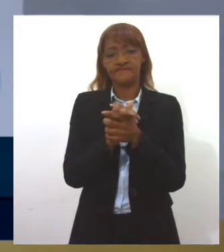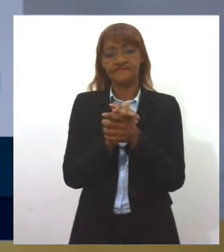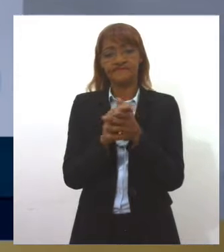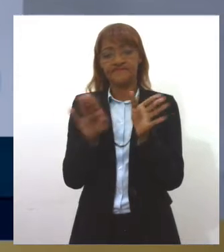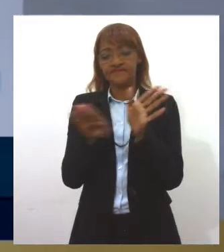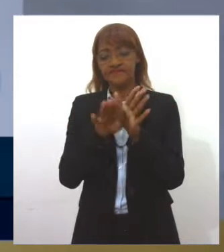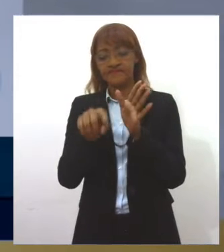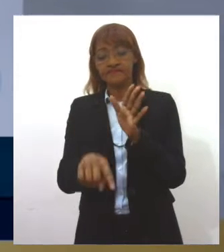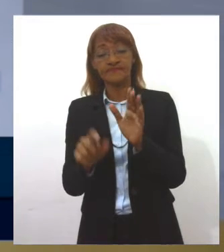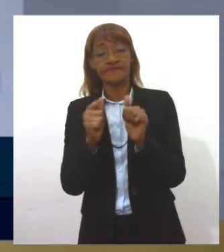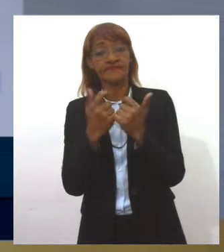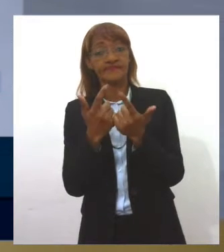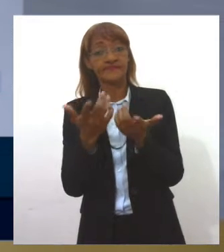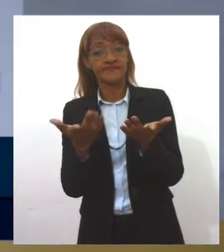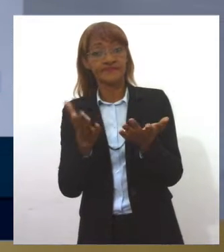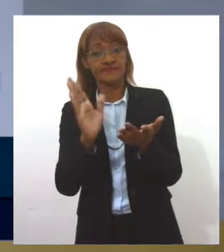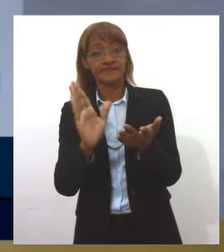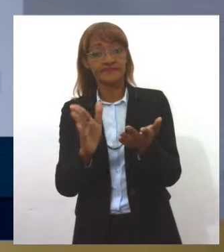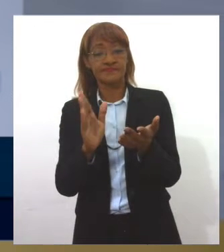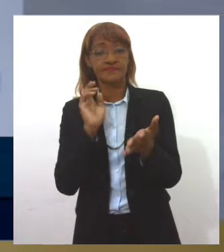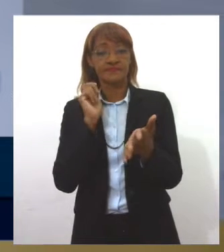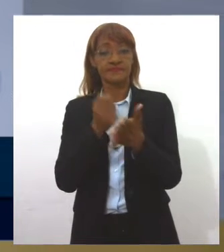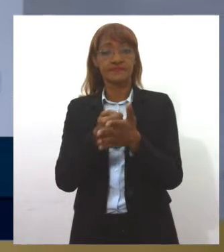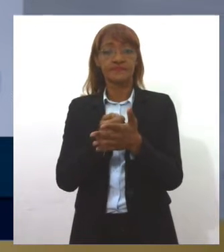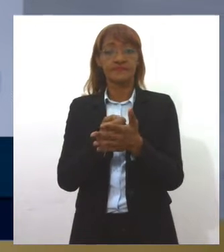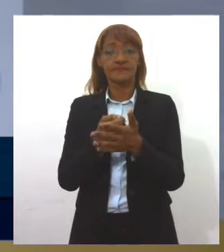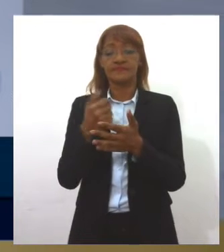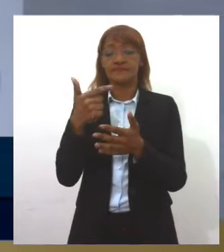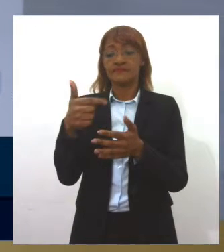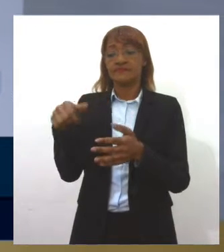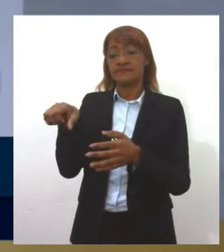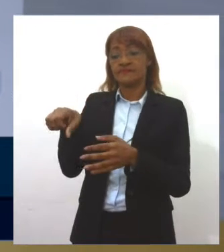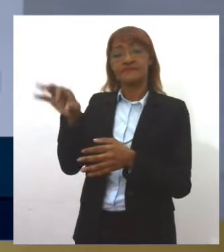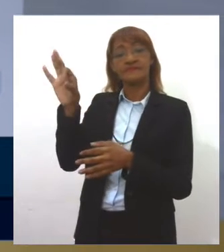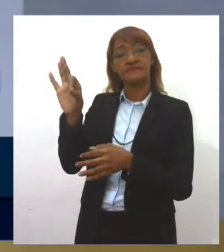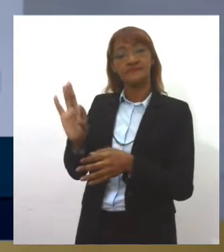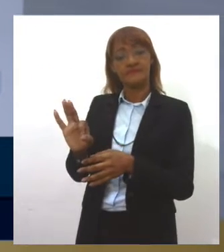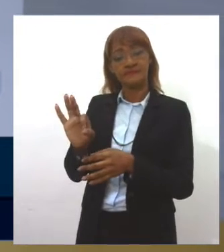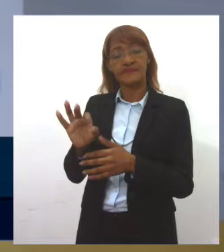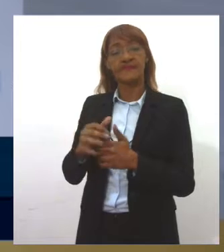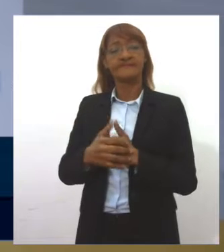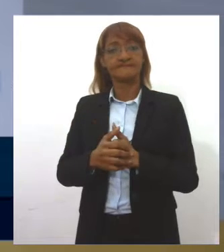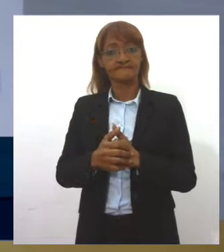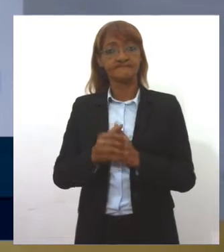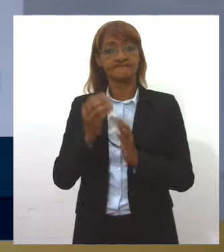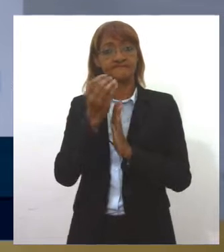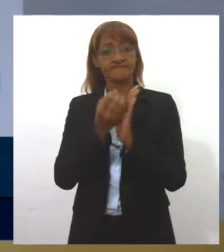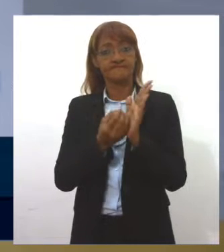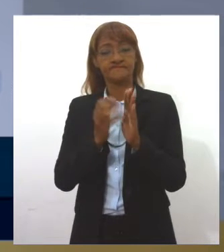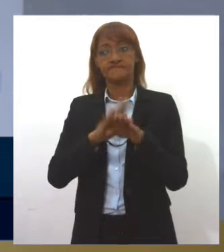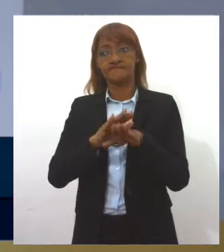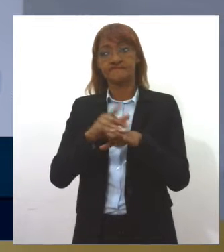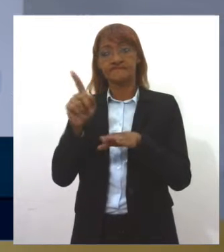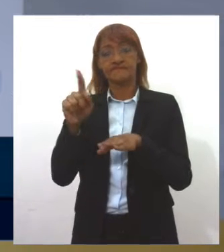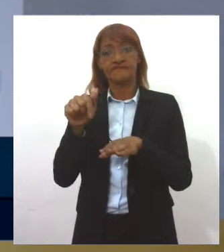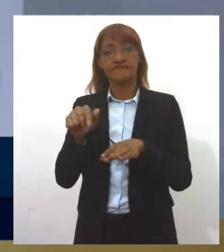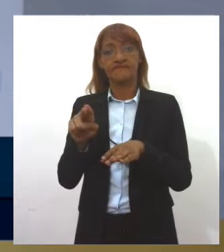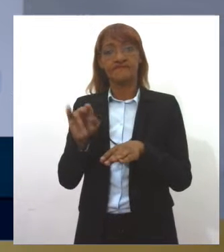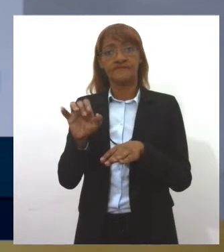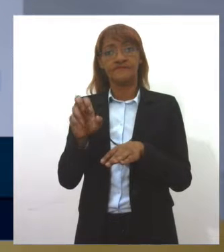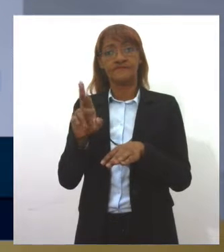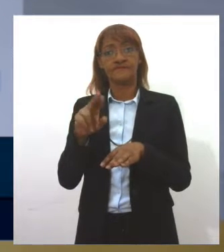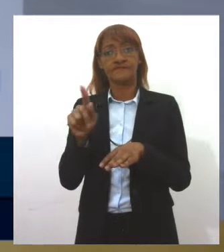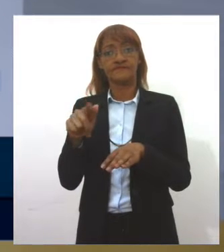nessa casa. Já estamos pagando uma alíquota, deputada Maria, de 29%, de acordo com o ofício de Queiroz. Mas a